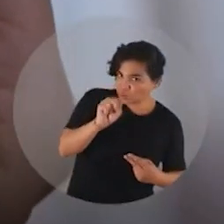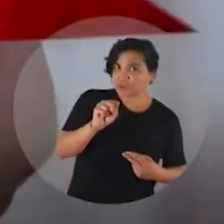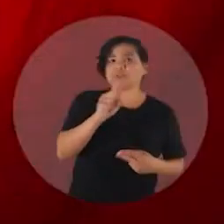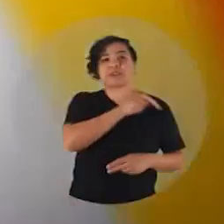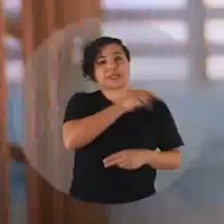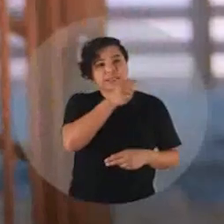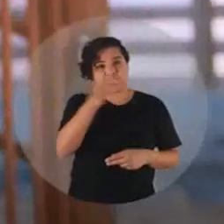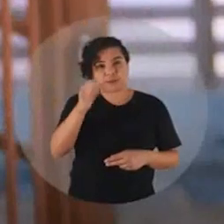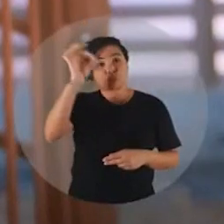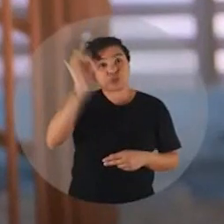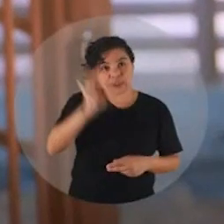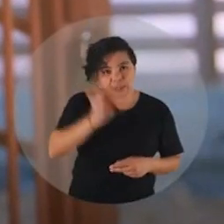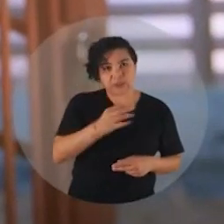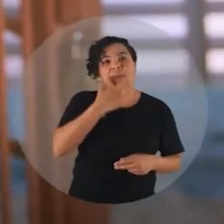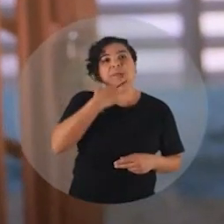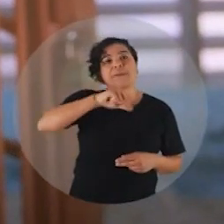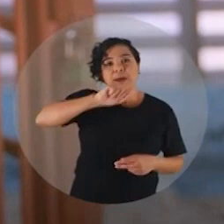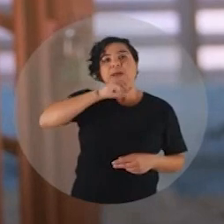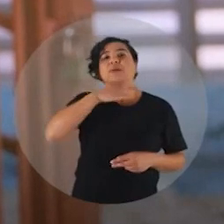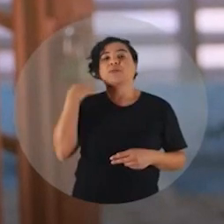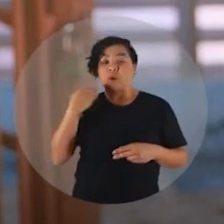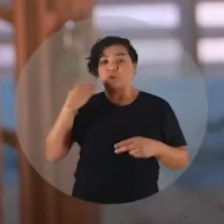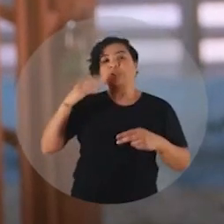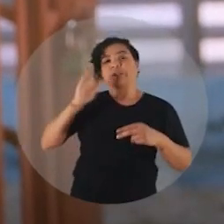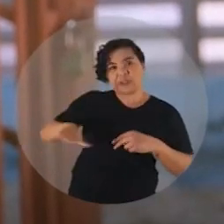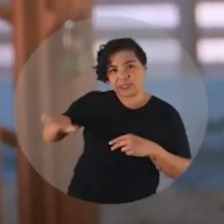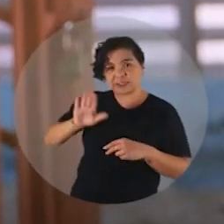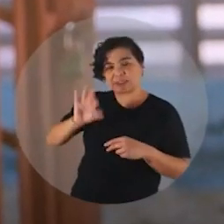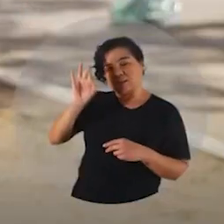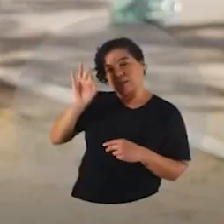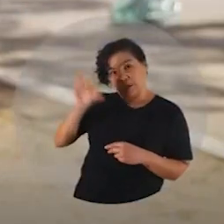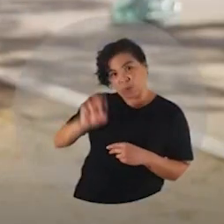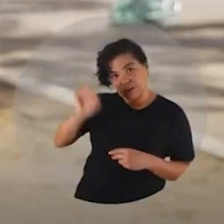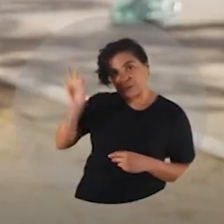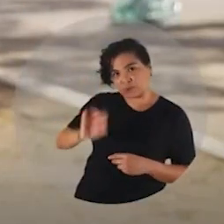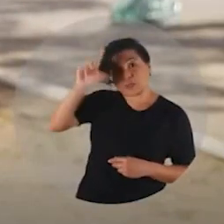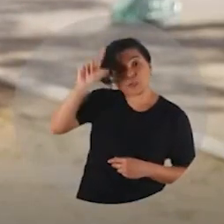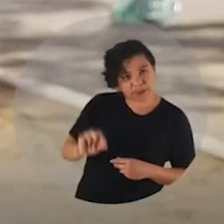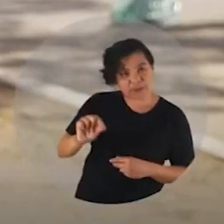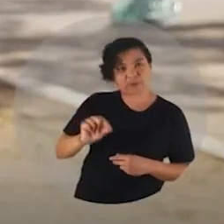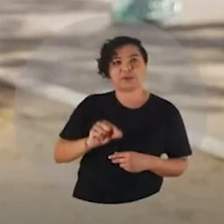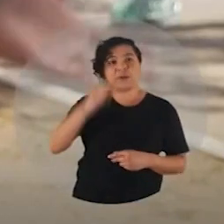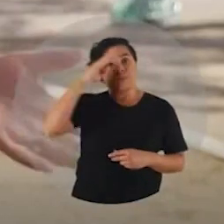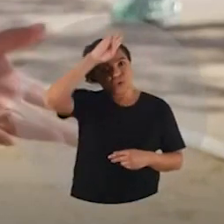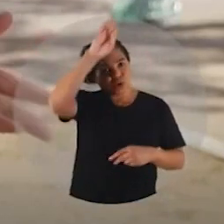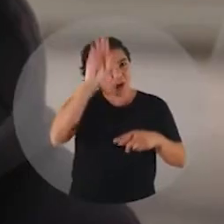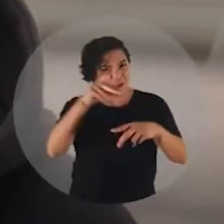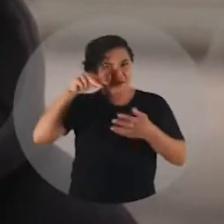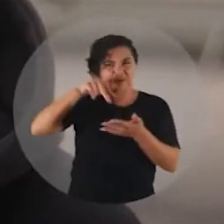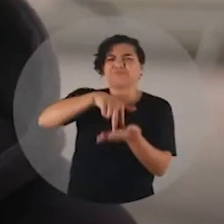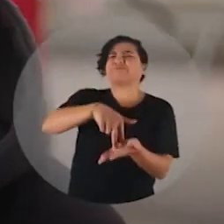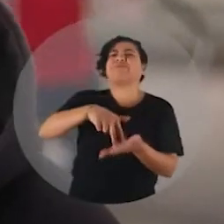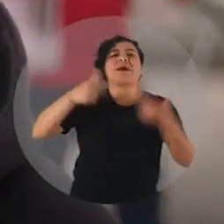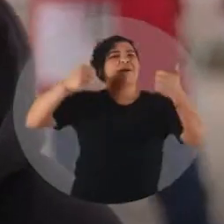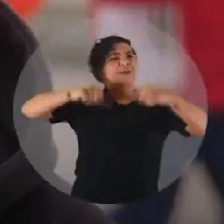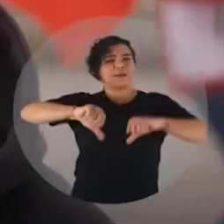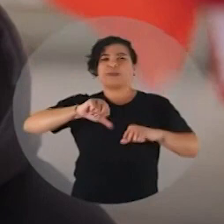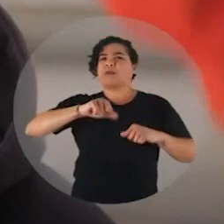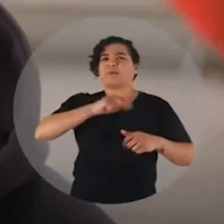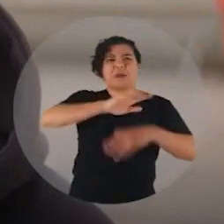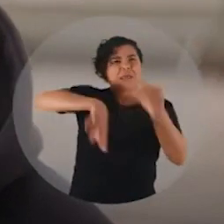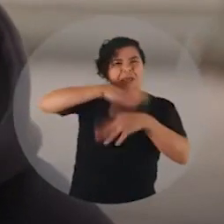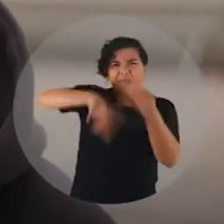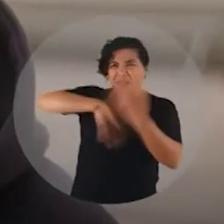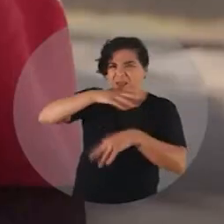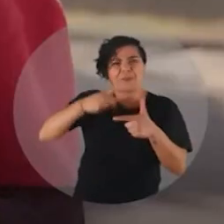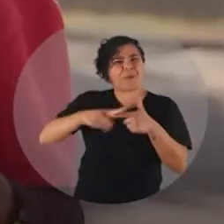infantil. Depois que esse Bolsonaro entrou, acabou com tudo. A gente vê que a saúde tá um caos. Ele demorou pra agir